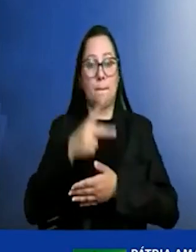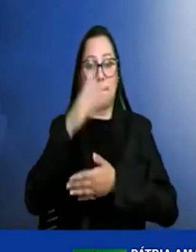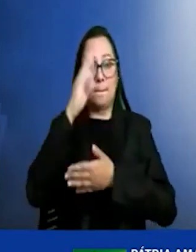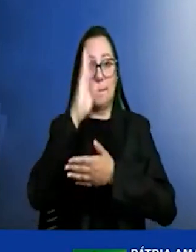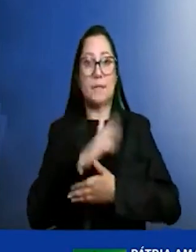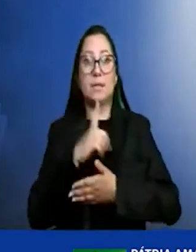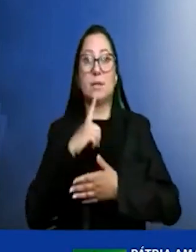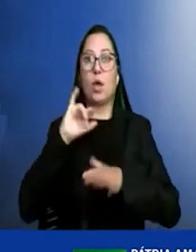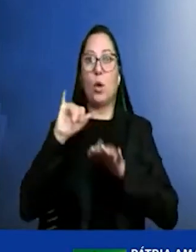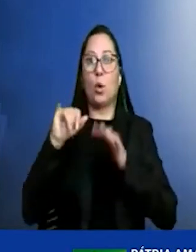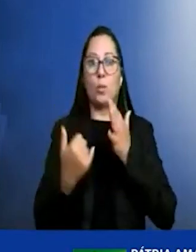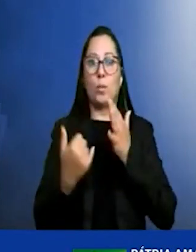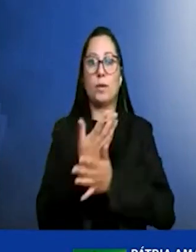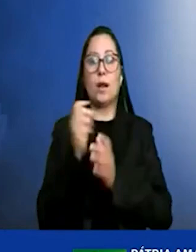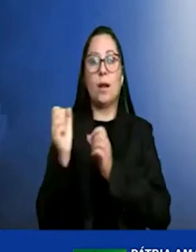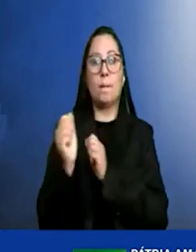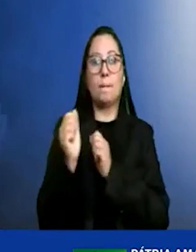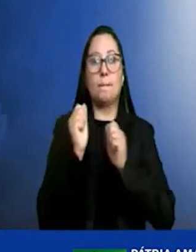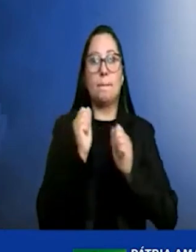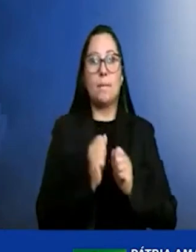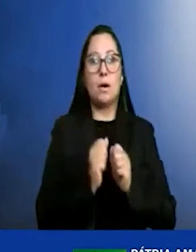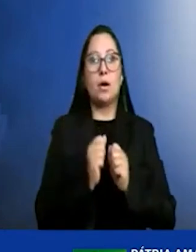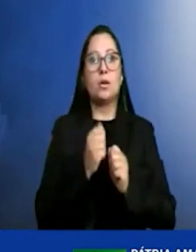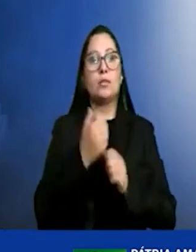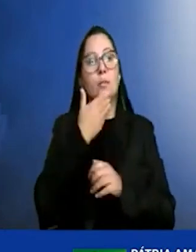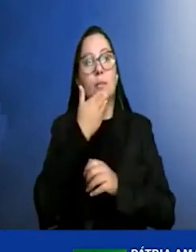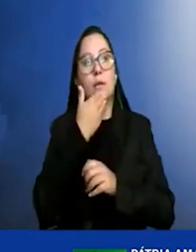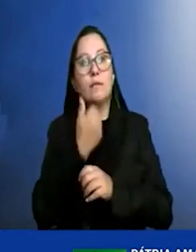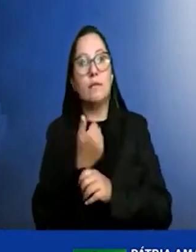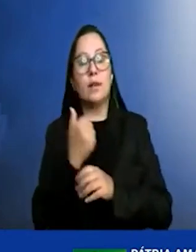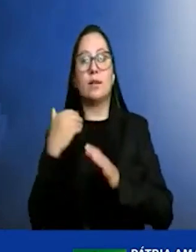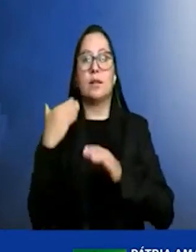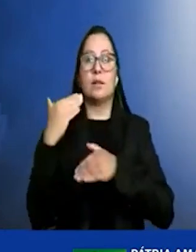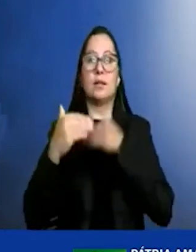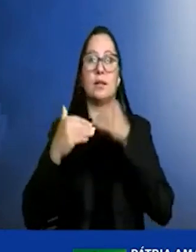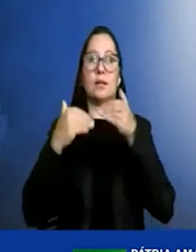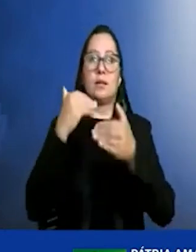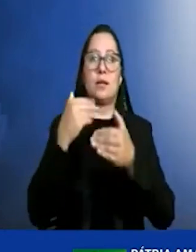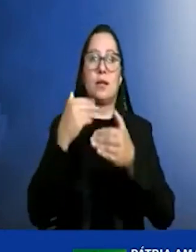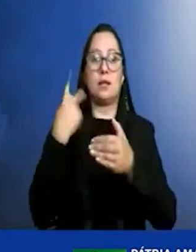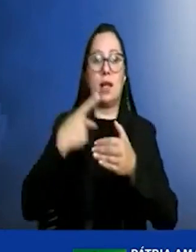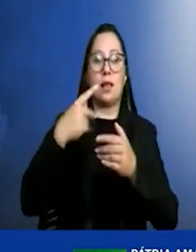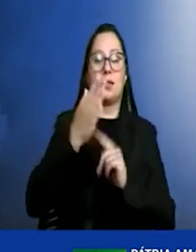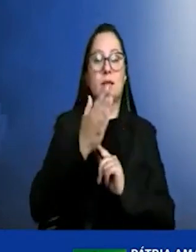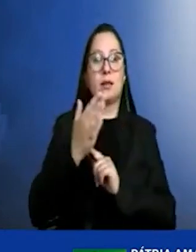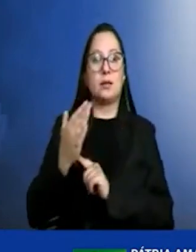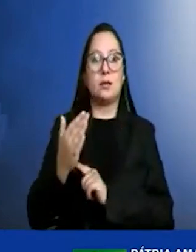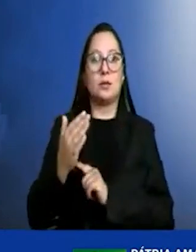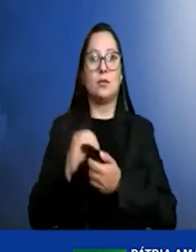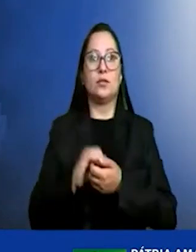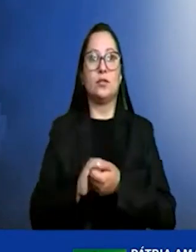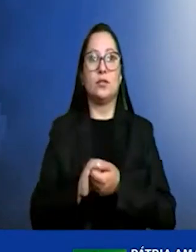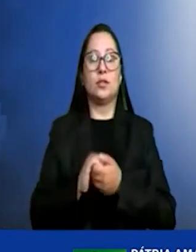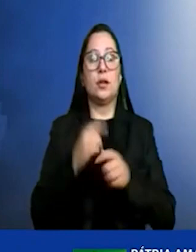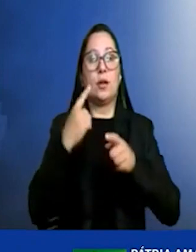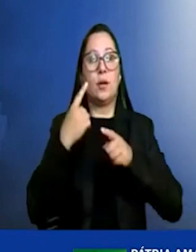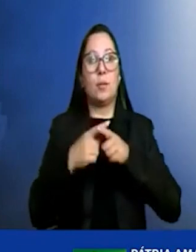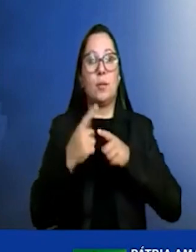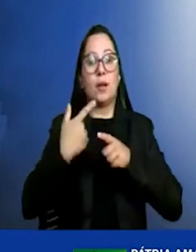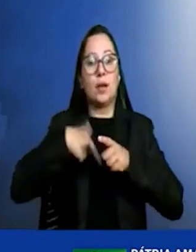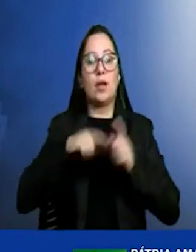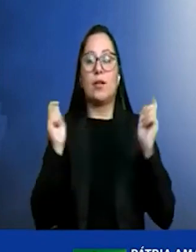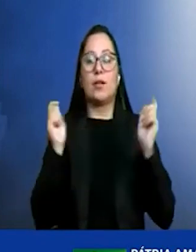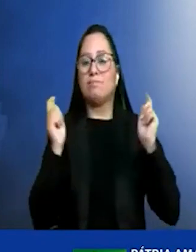poderia privilegiar o desenvolvimento dessas tecnologias porque aí nós dominaríamos